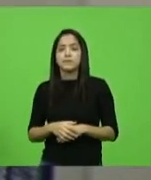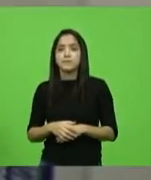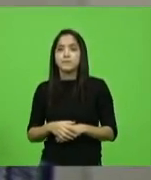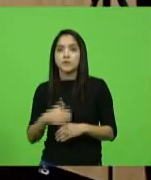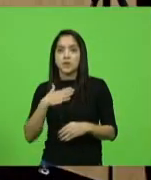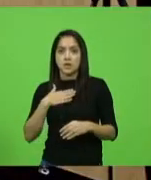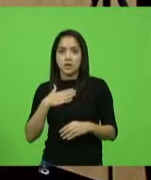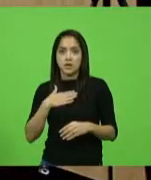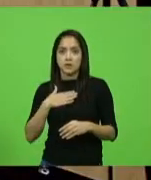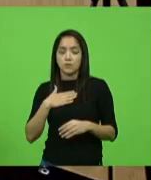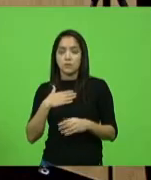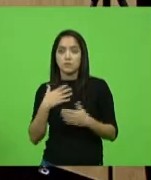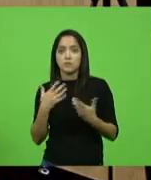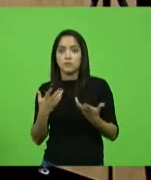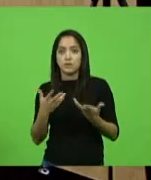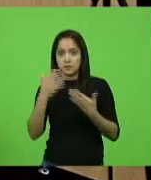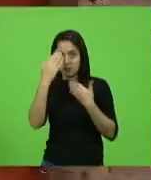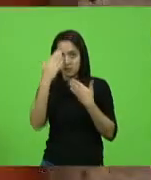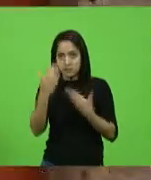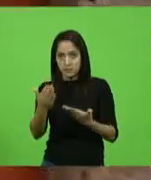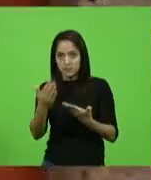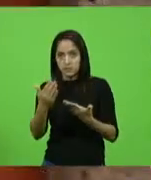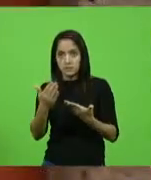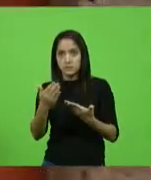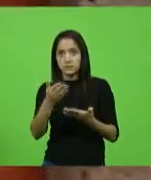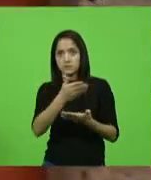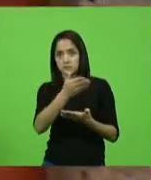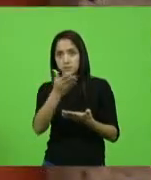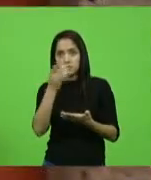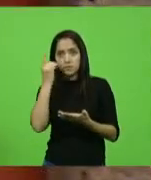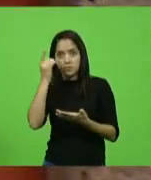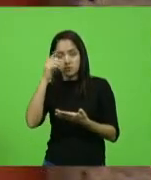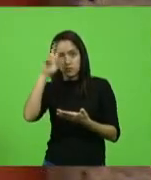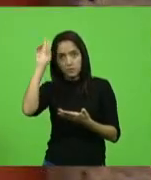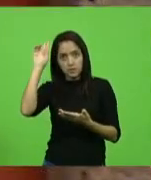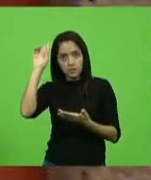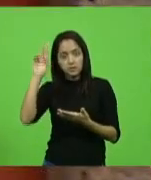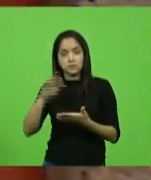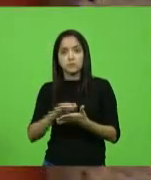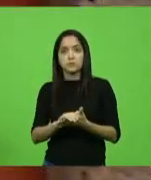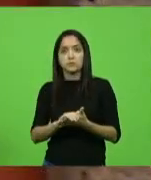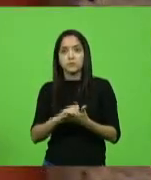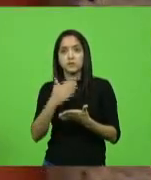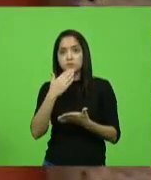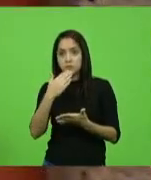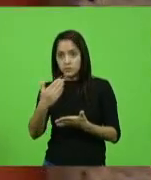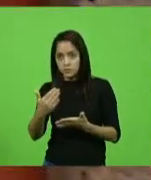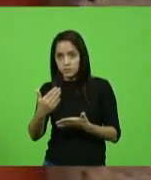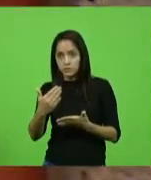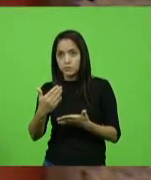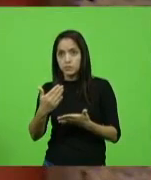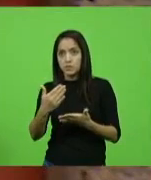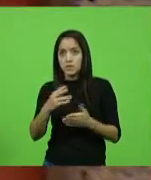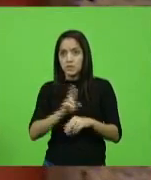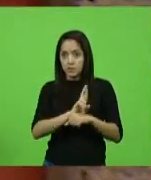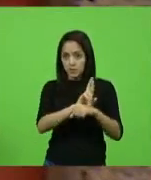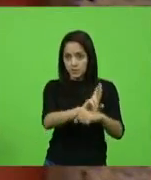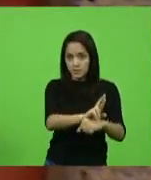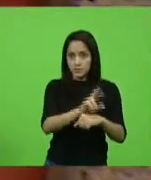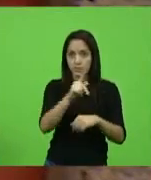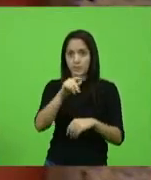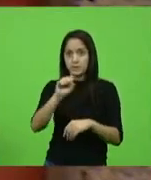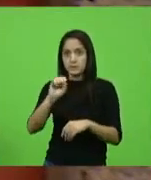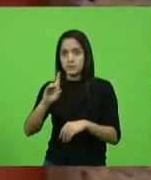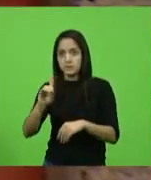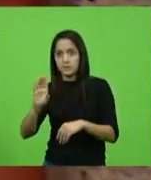eu quero agradecer ao deputado de Centro Cario Presos, que solicitou que eu representasse o PSDB na comissão.